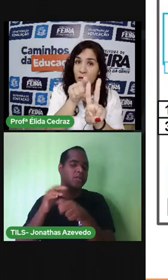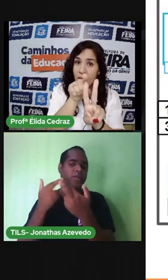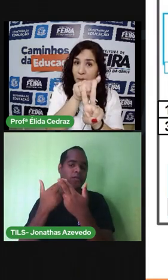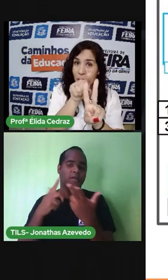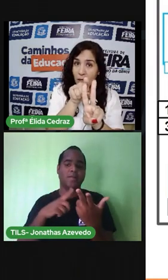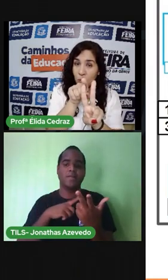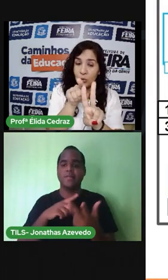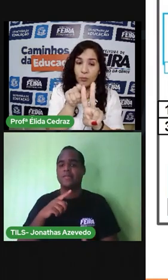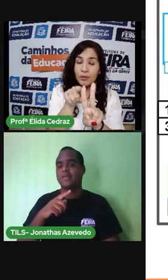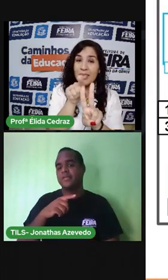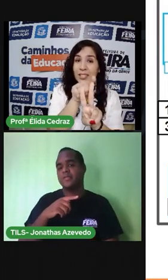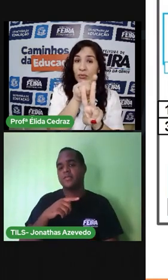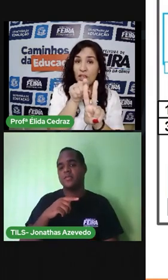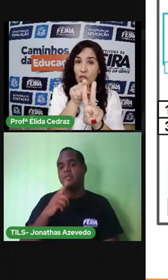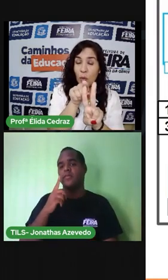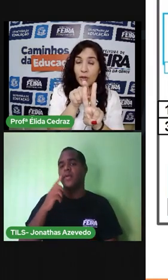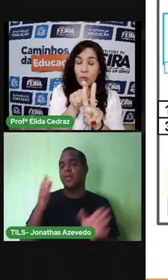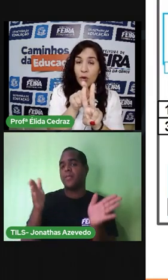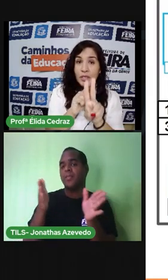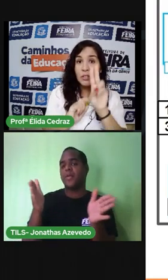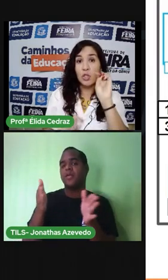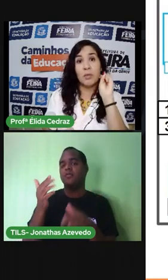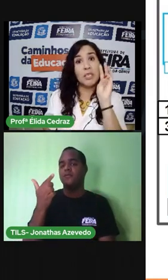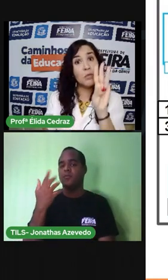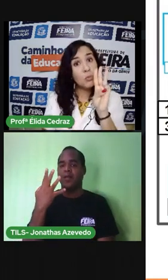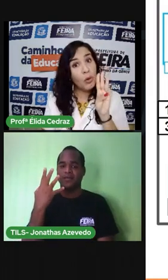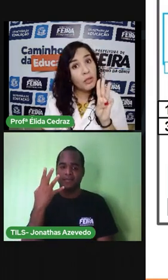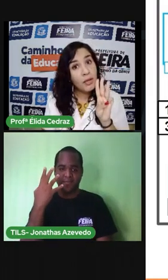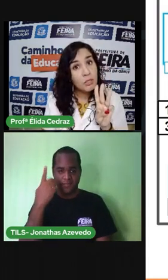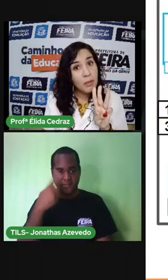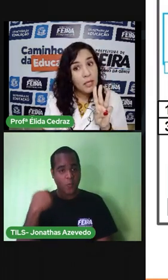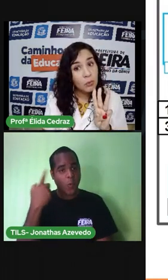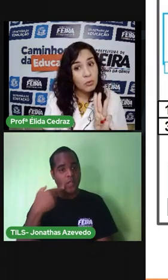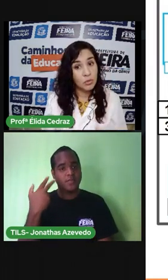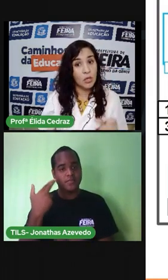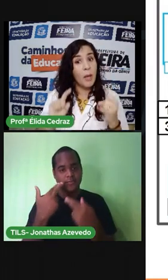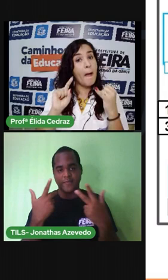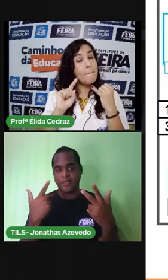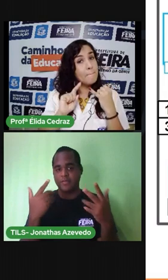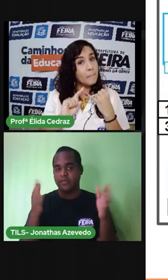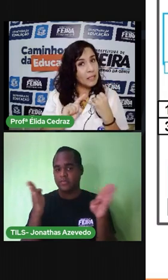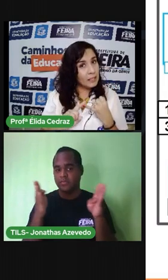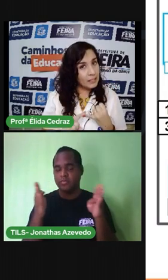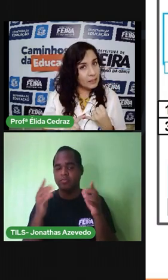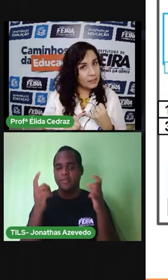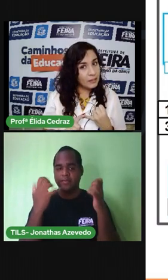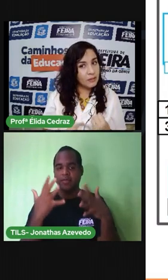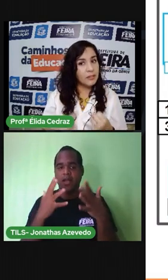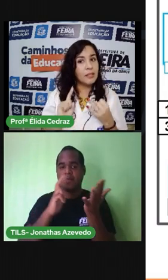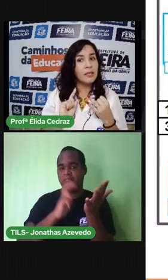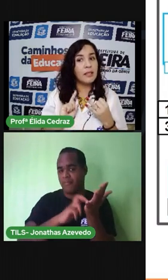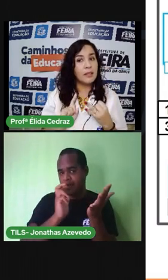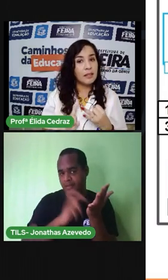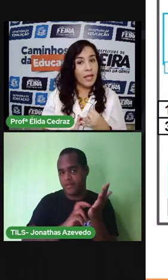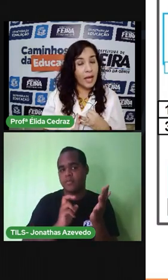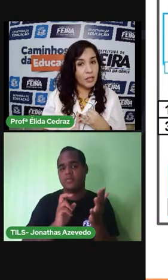nesse período, dessas 24 horas, nós passamos por três períodos. Manhã.